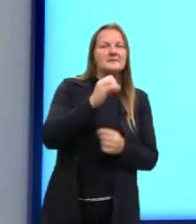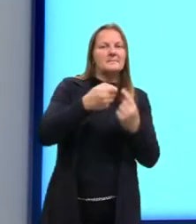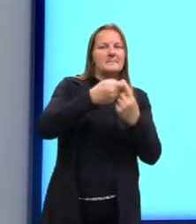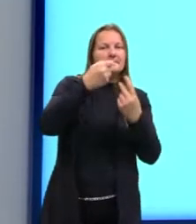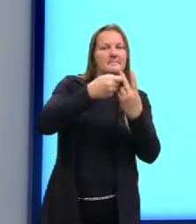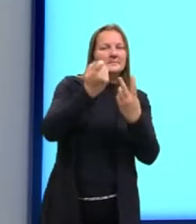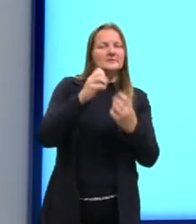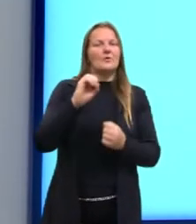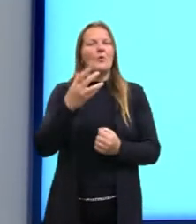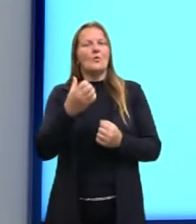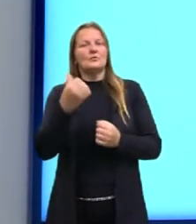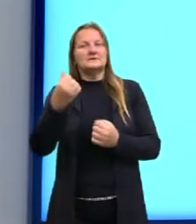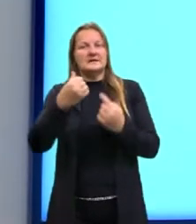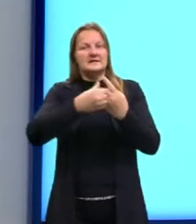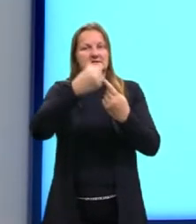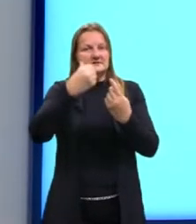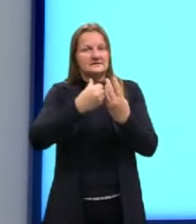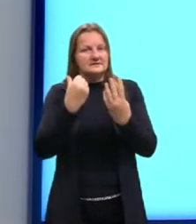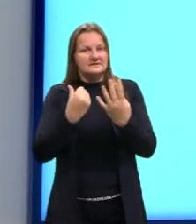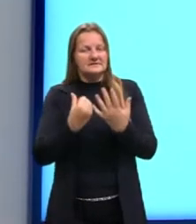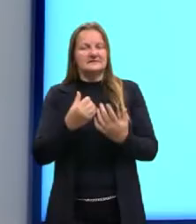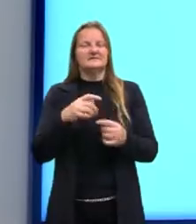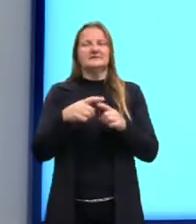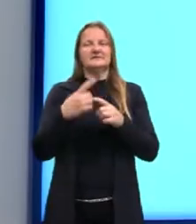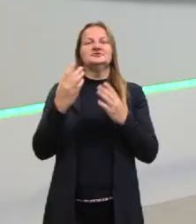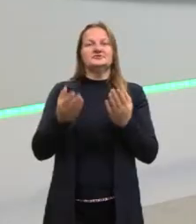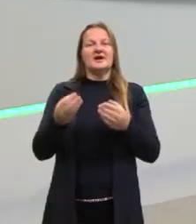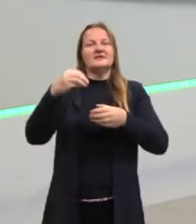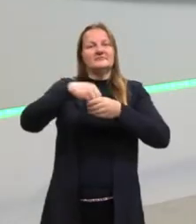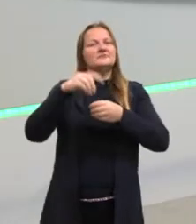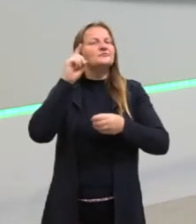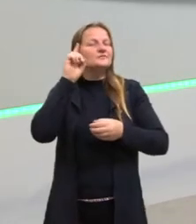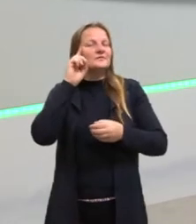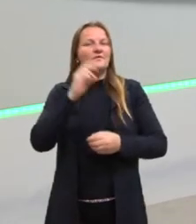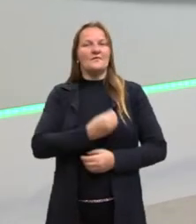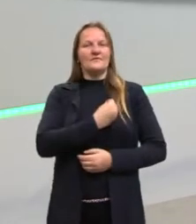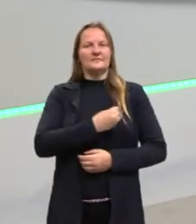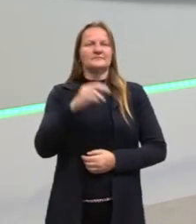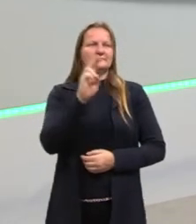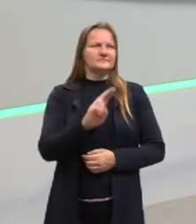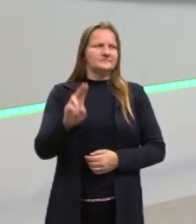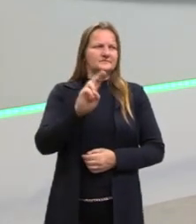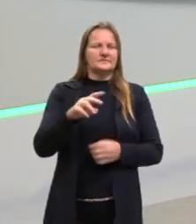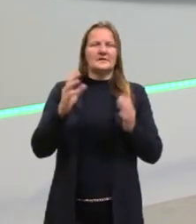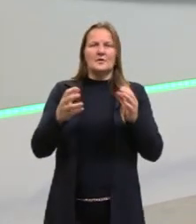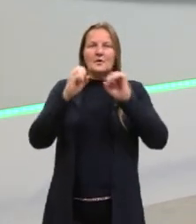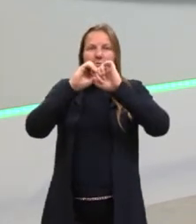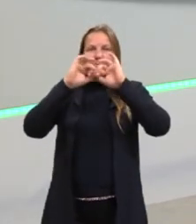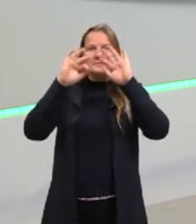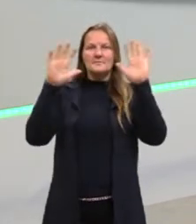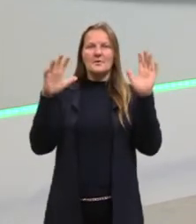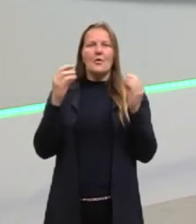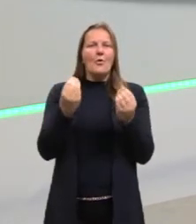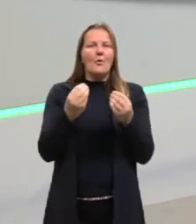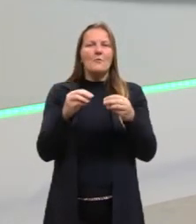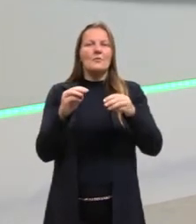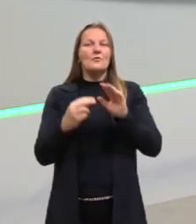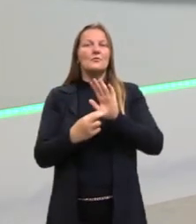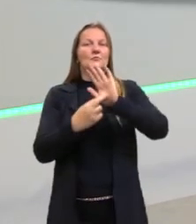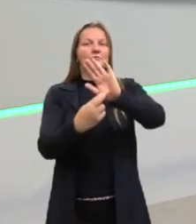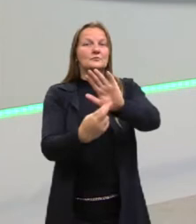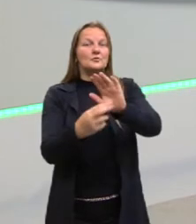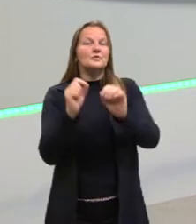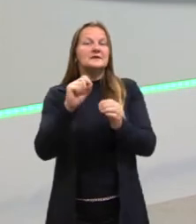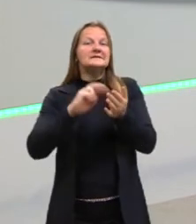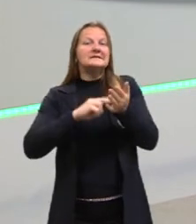anual. Então, nós já trabalhamos ela no nosso cotidiano, mas aqui a gente vai entender um pouquinho melhor o que que ela representa